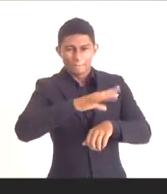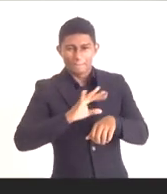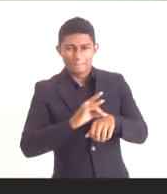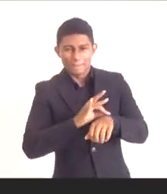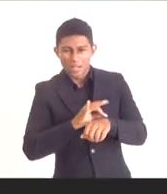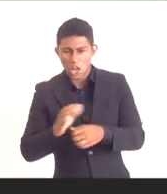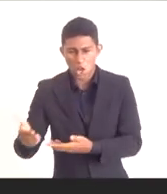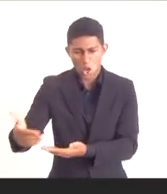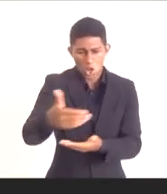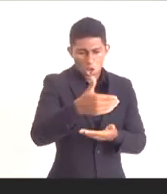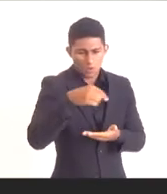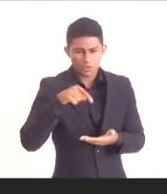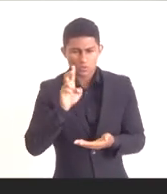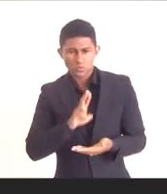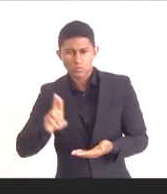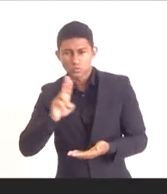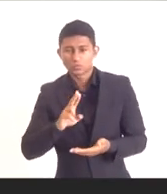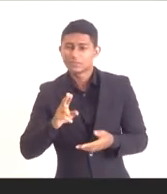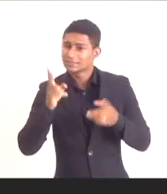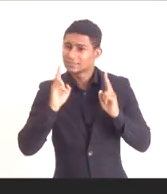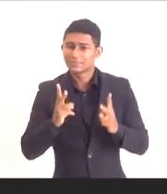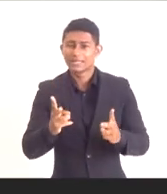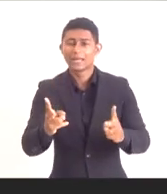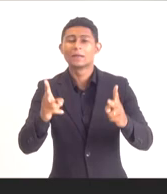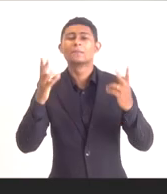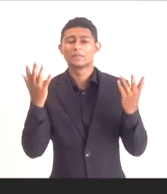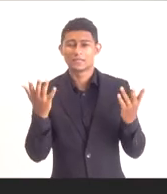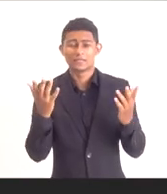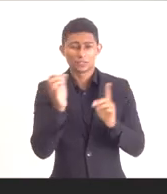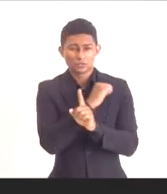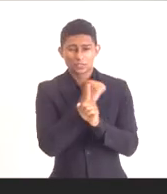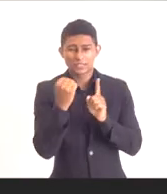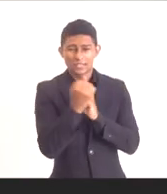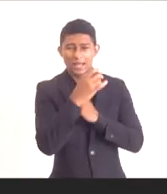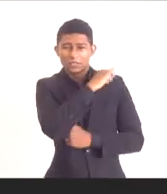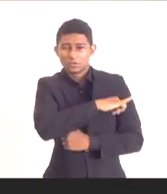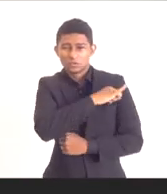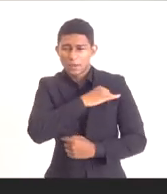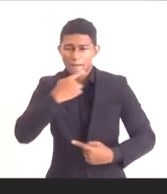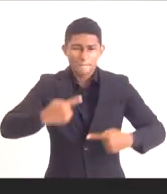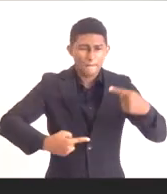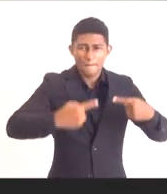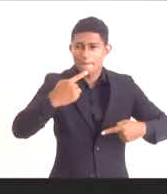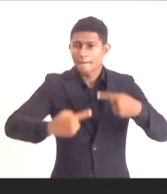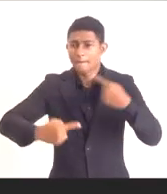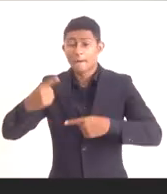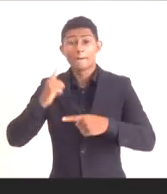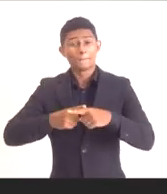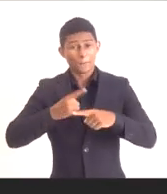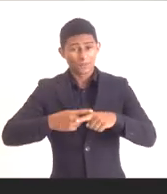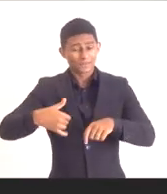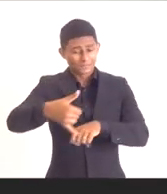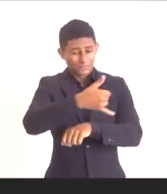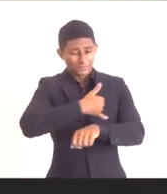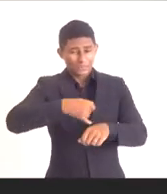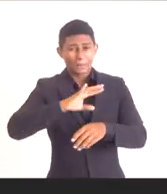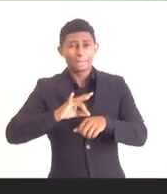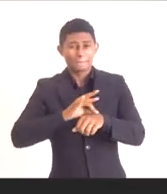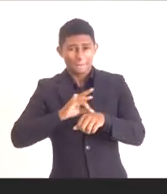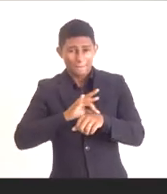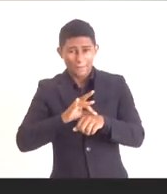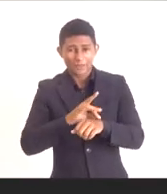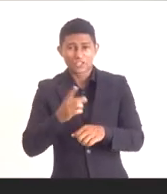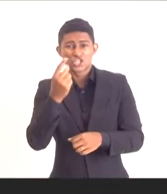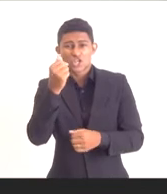esteve no cerne dos debates da sociedade fluminense, por se tratar de um recurso finito, cuja finitude nem